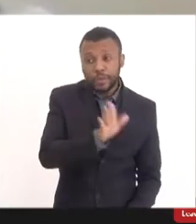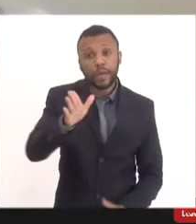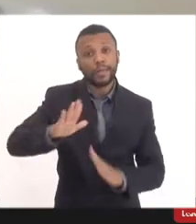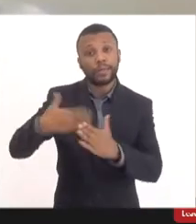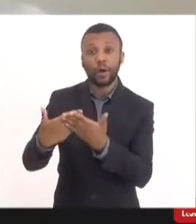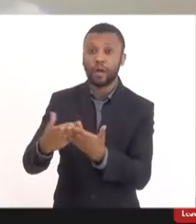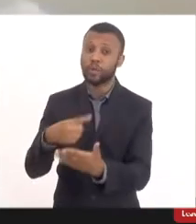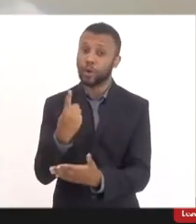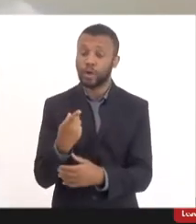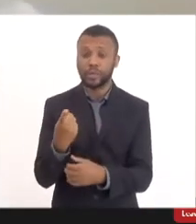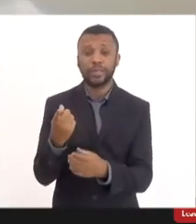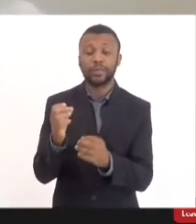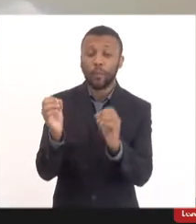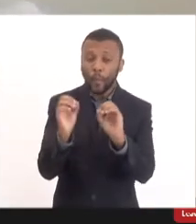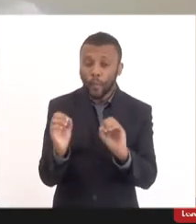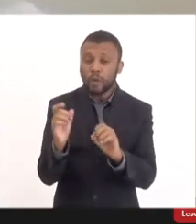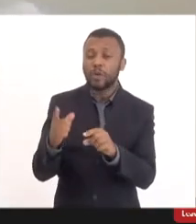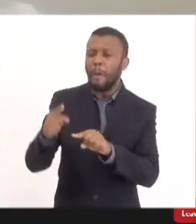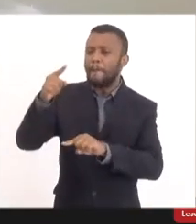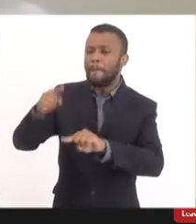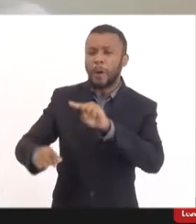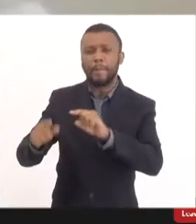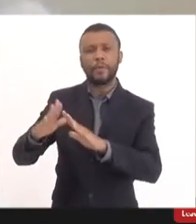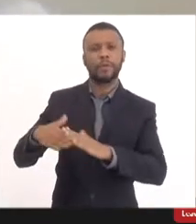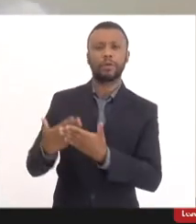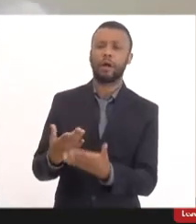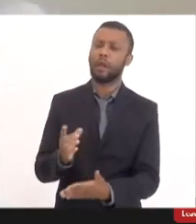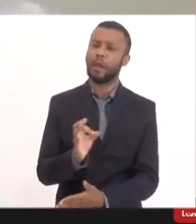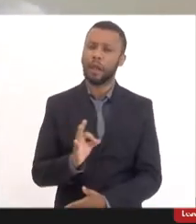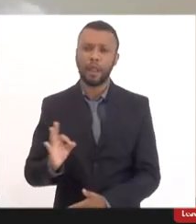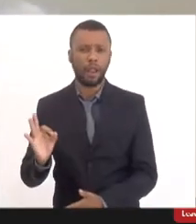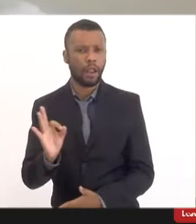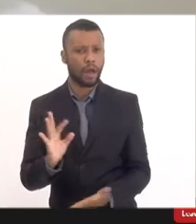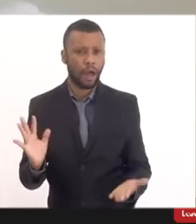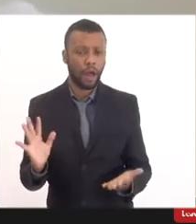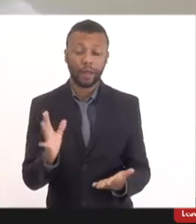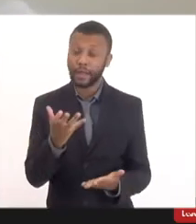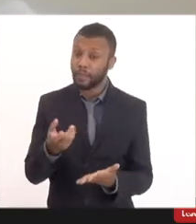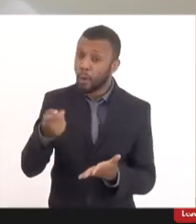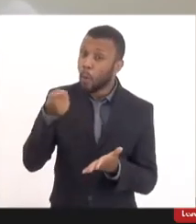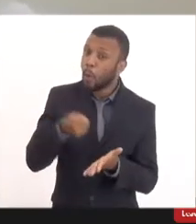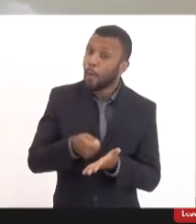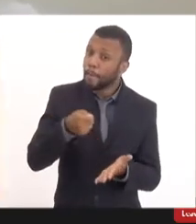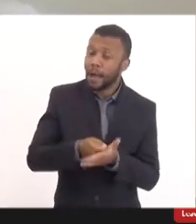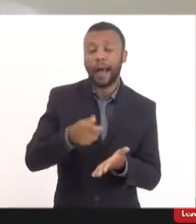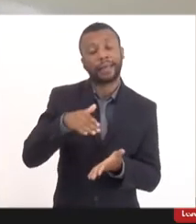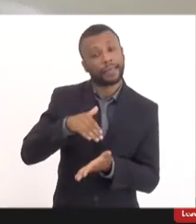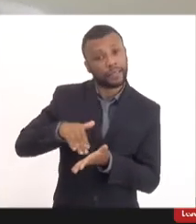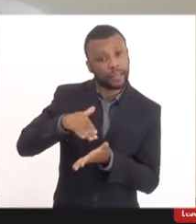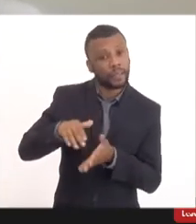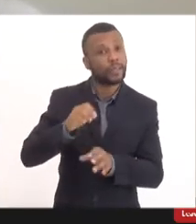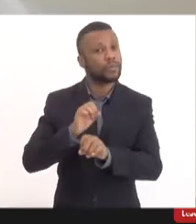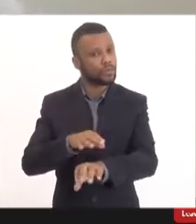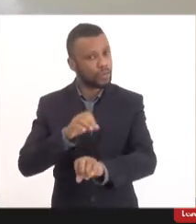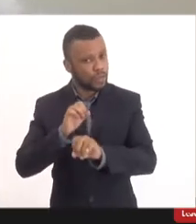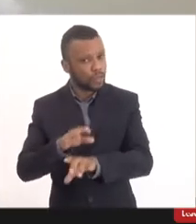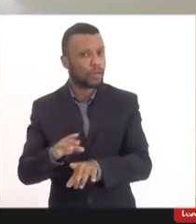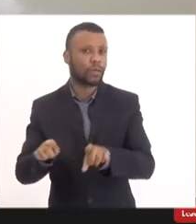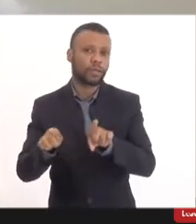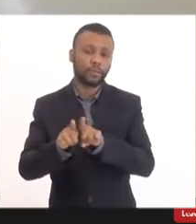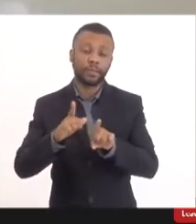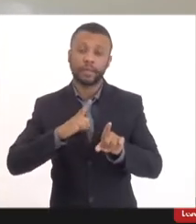proibiu isso. Não fizemos questão de cobrar isso. A Secretaria de Educação, inclusive, para o seu